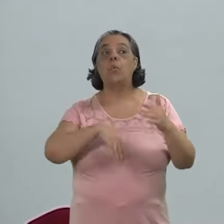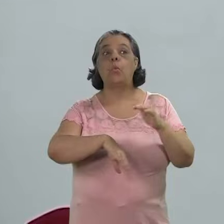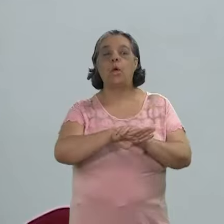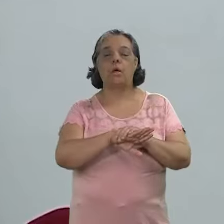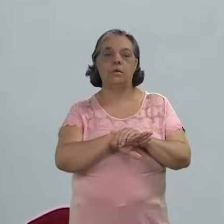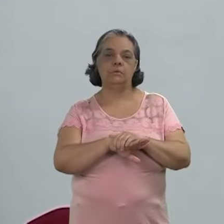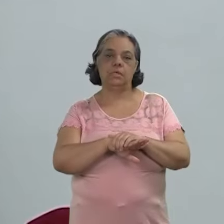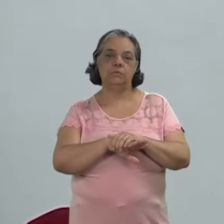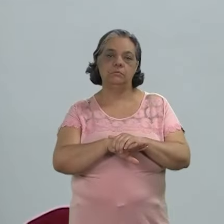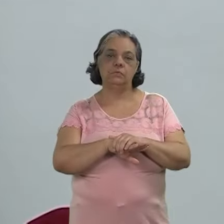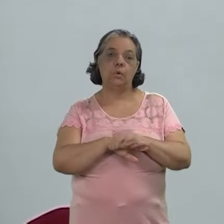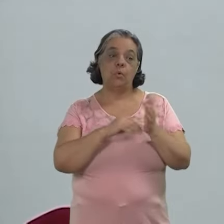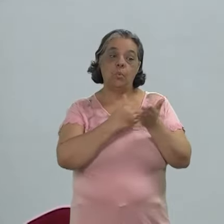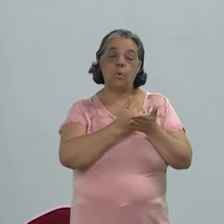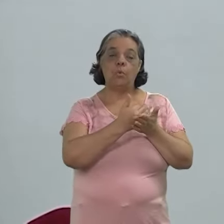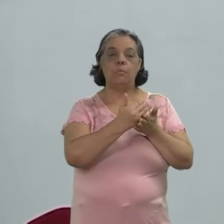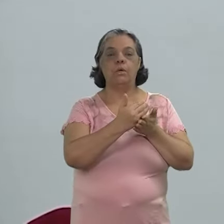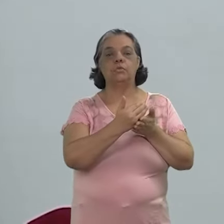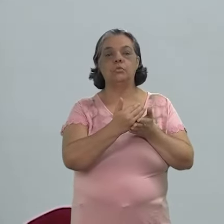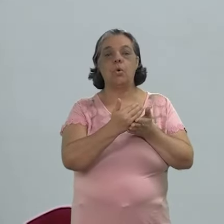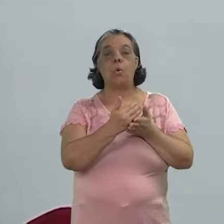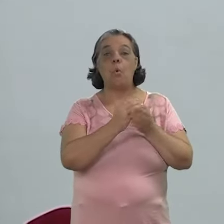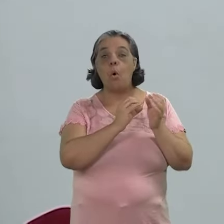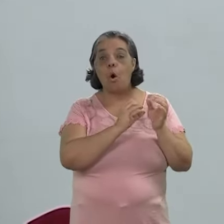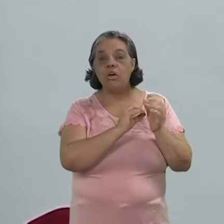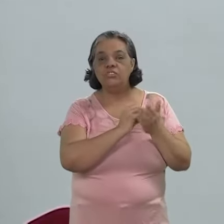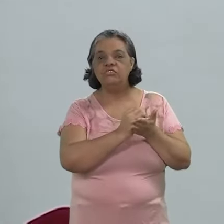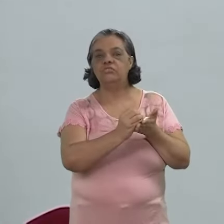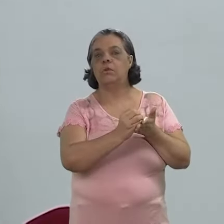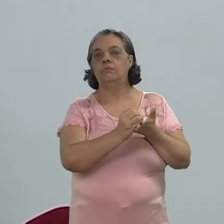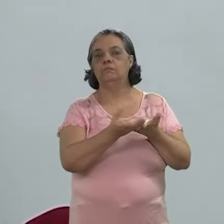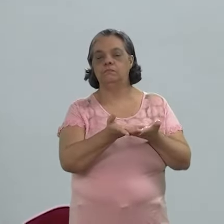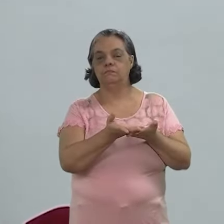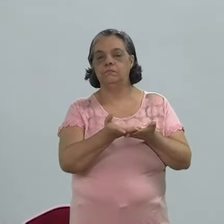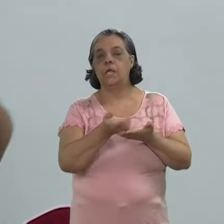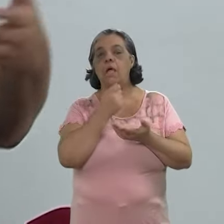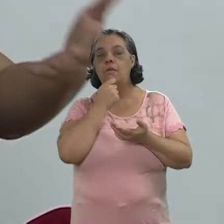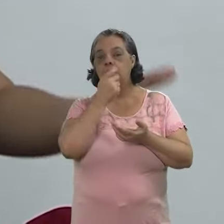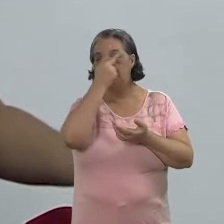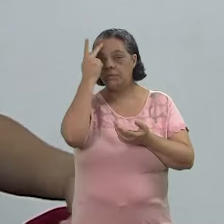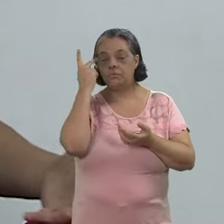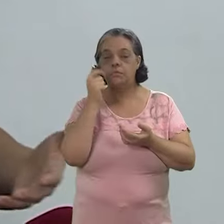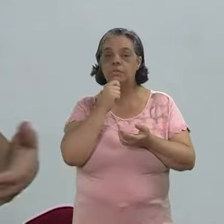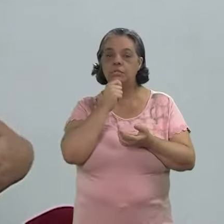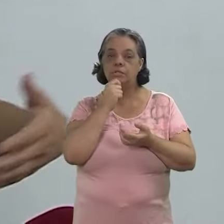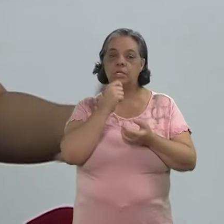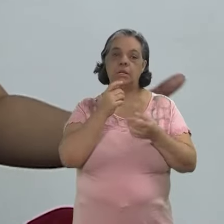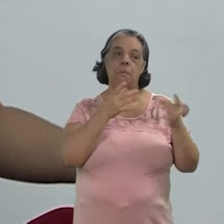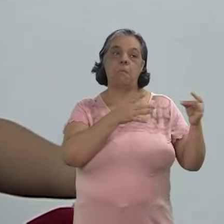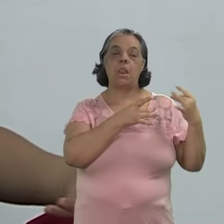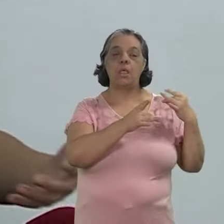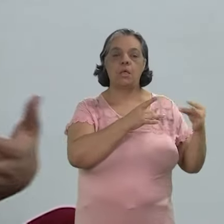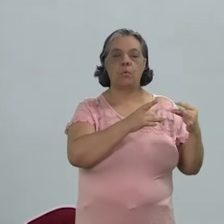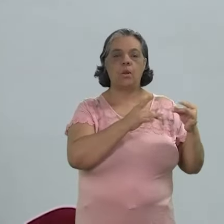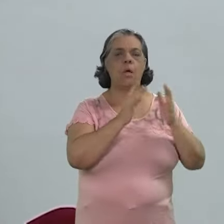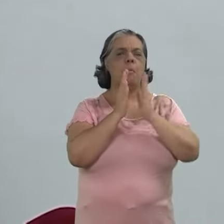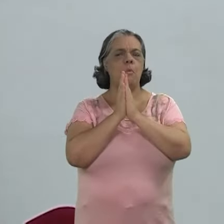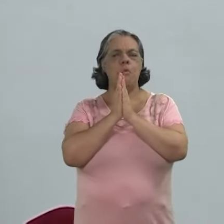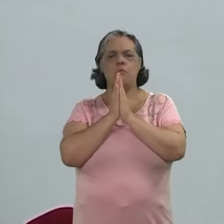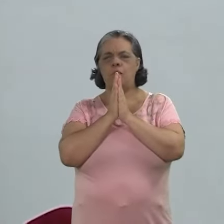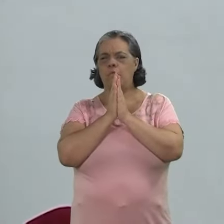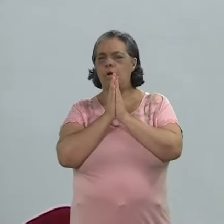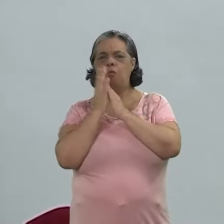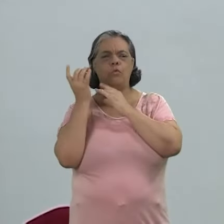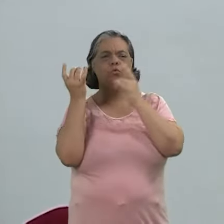guarda o suporte inicial o original, né? Exatamente ainda tem gente fazendo em película por exemplo por